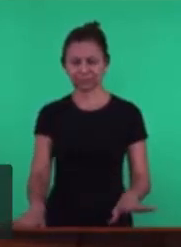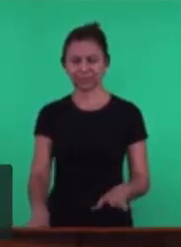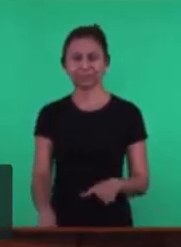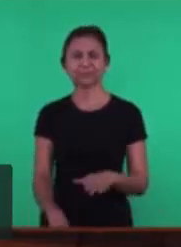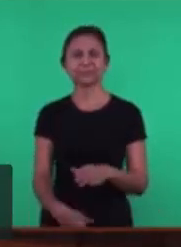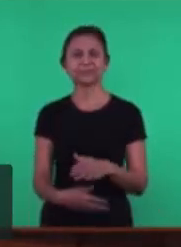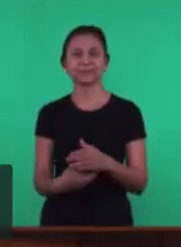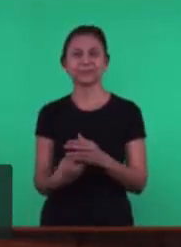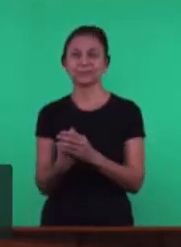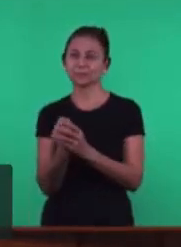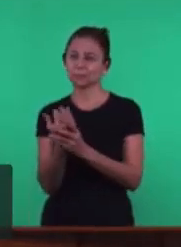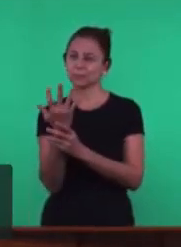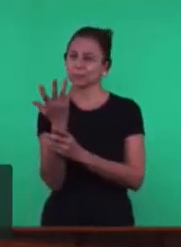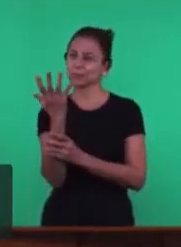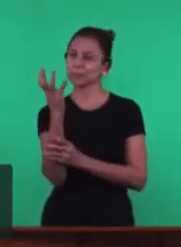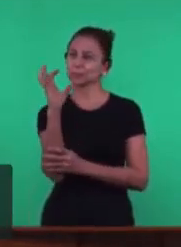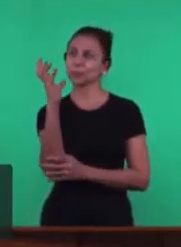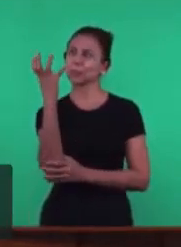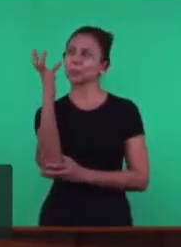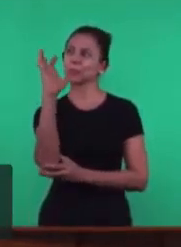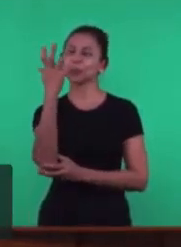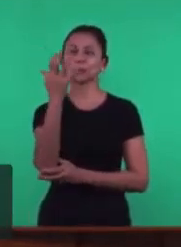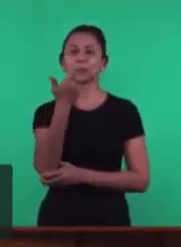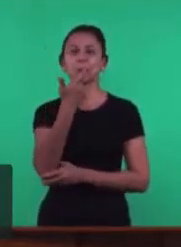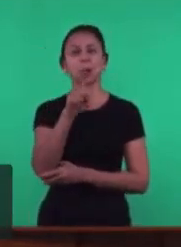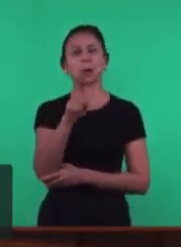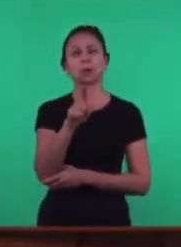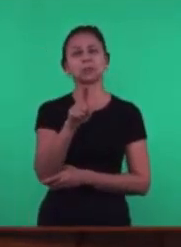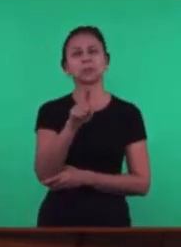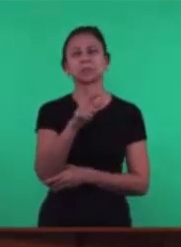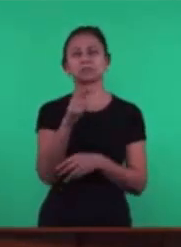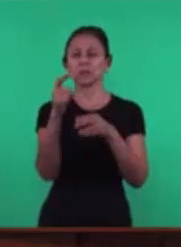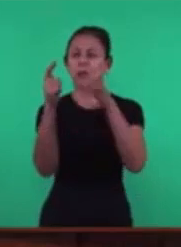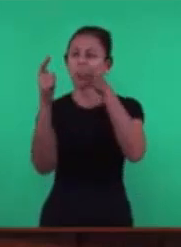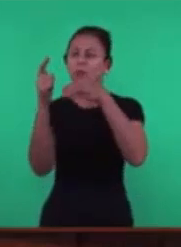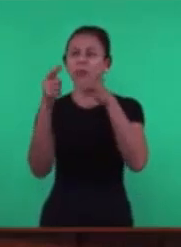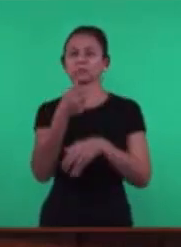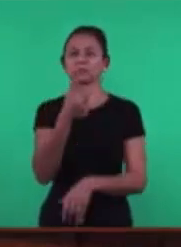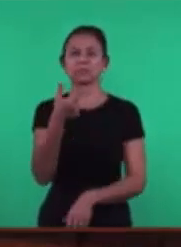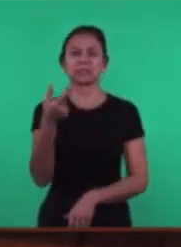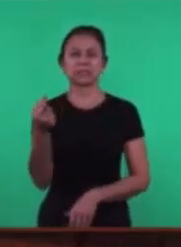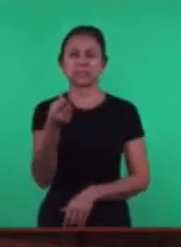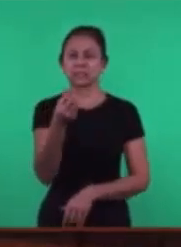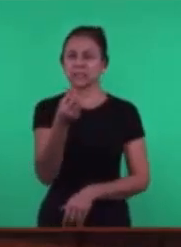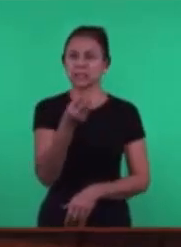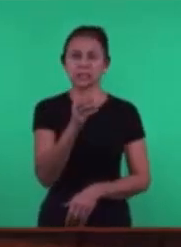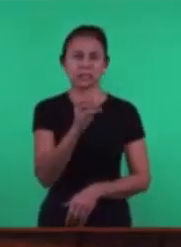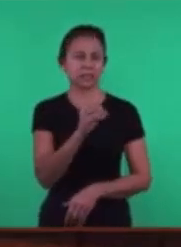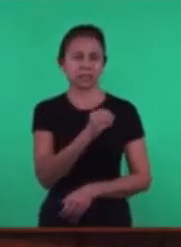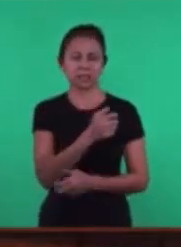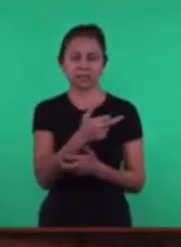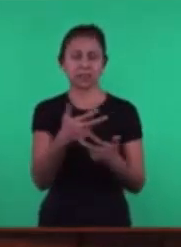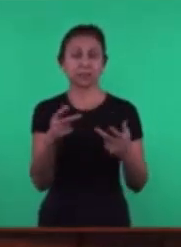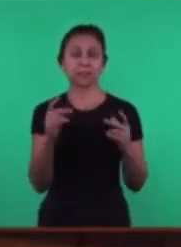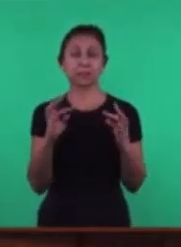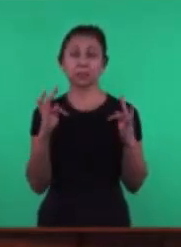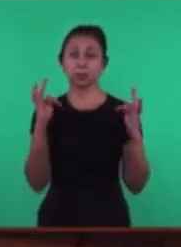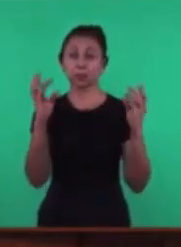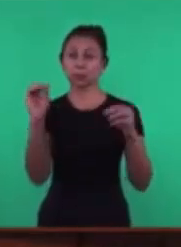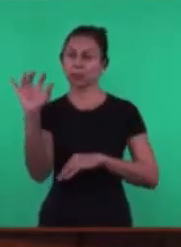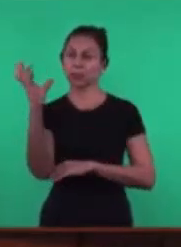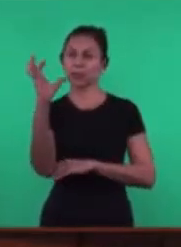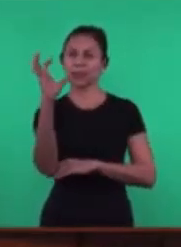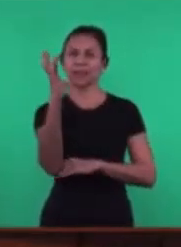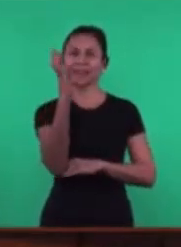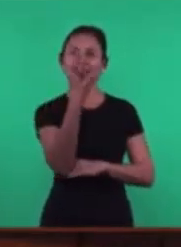Umas produzem 100 Outras 60 Outras 60 Mas todas Produzem frutos Isso é que é importante